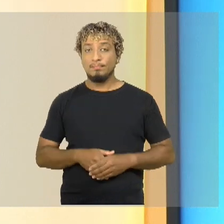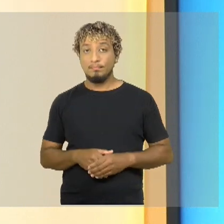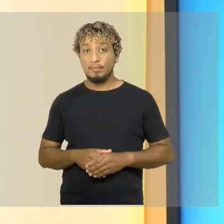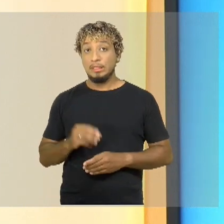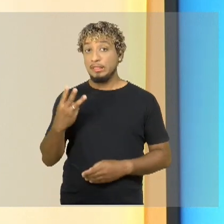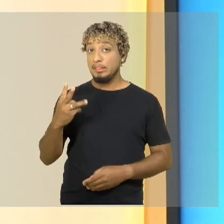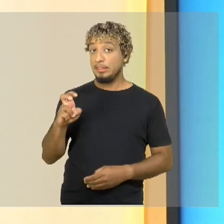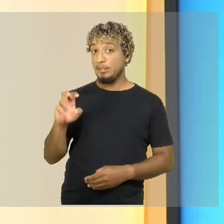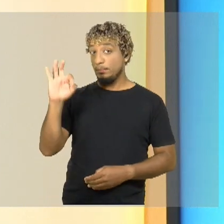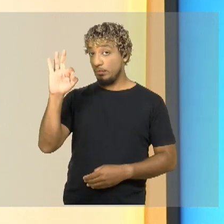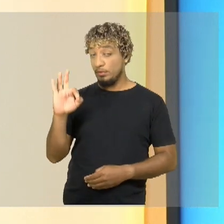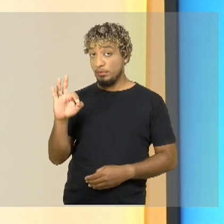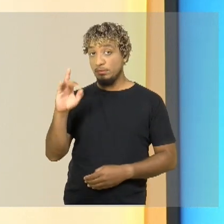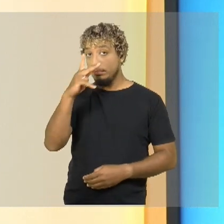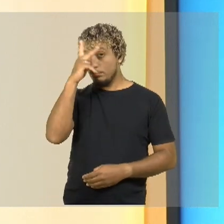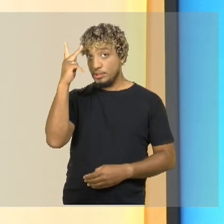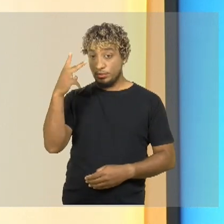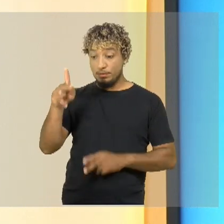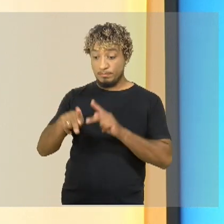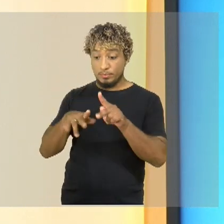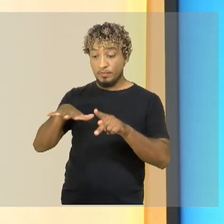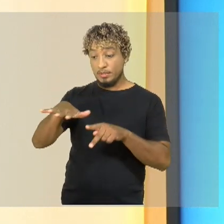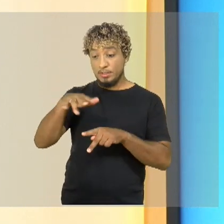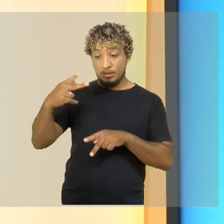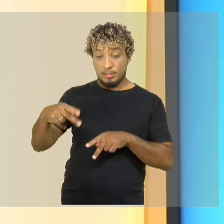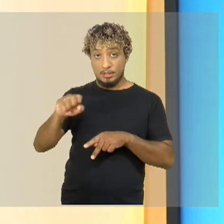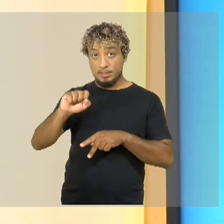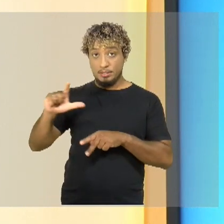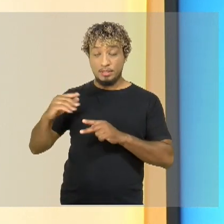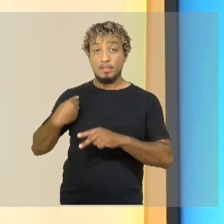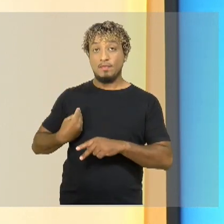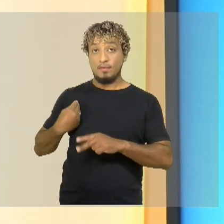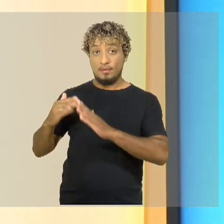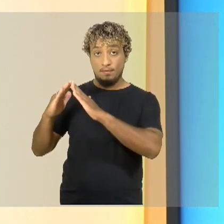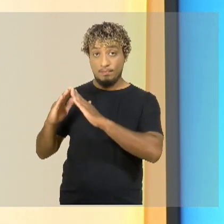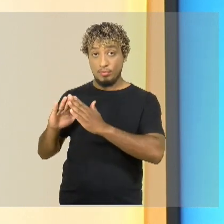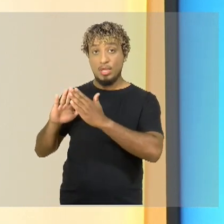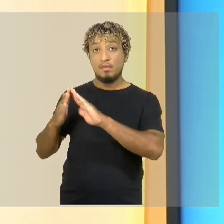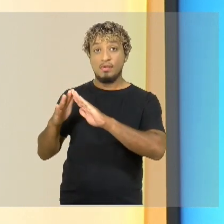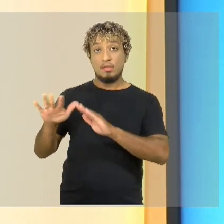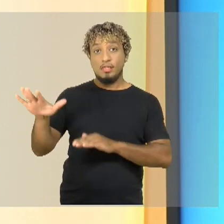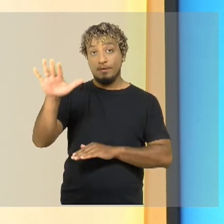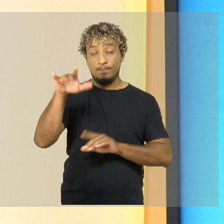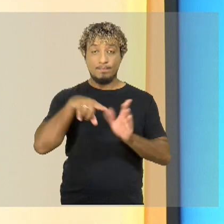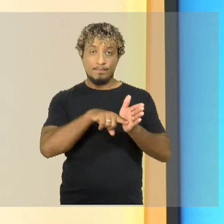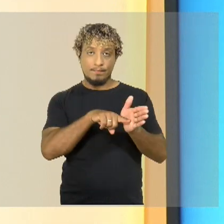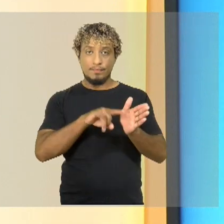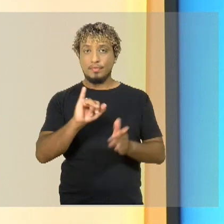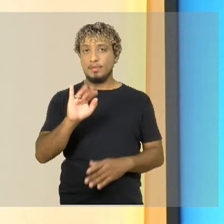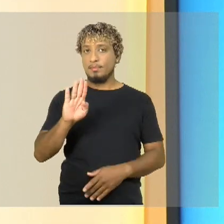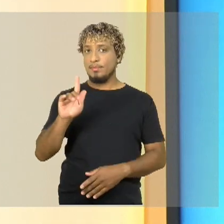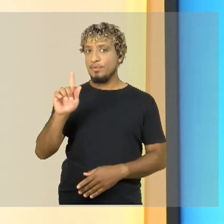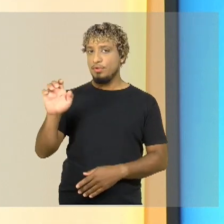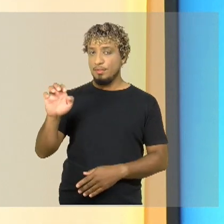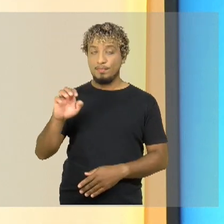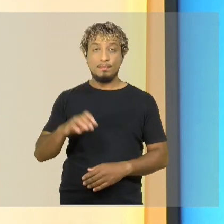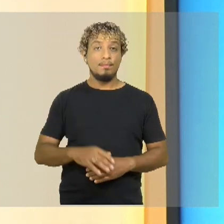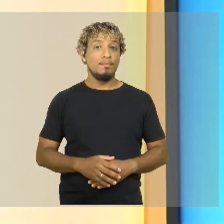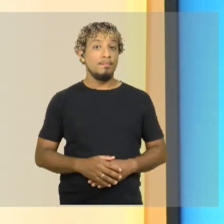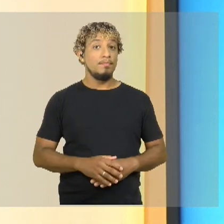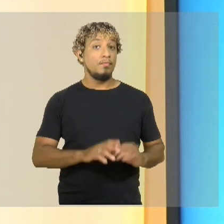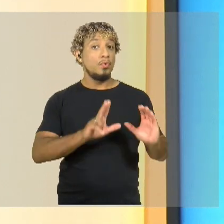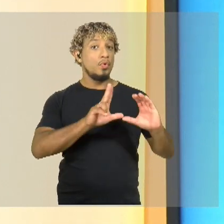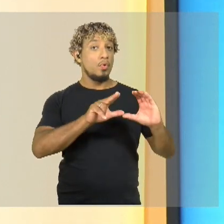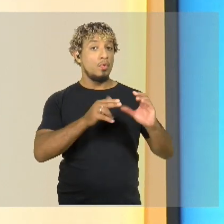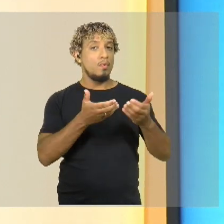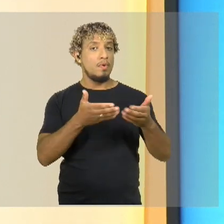de São Luís vive em favelas, aponta a pesquisa do IBGE. Colégio Universitário da UFIMA Colum abre